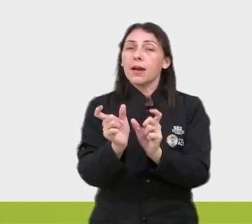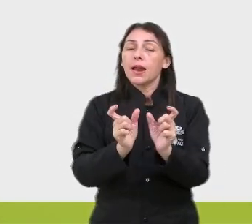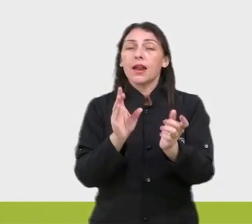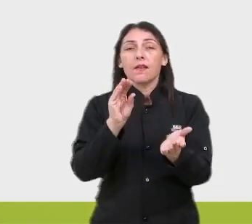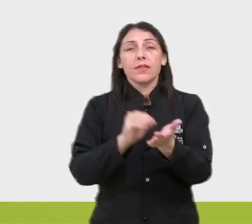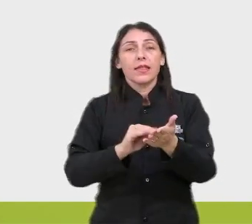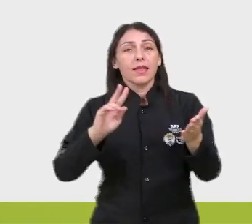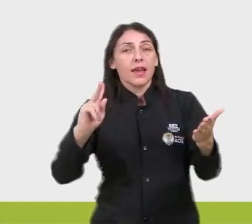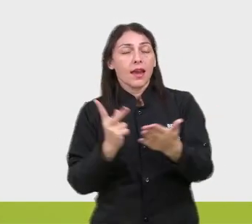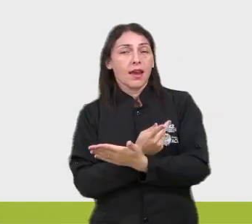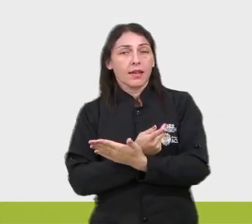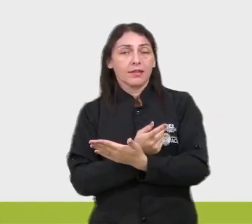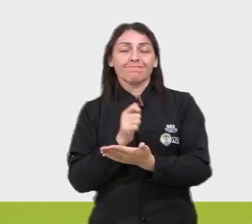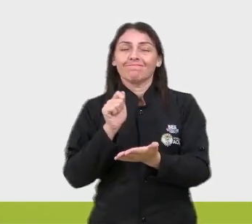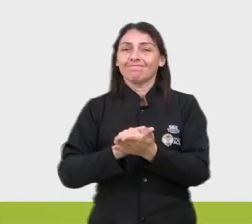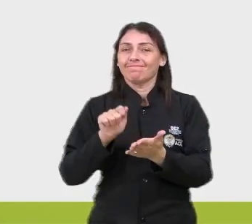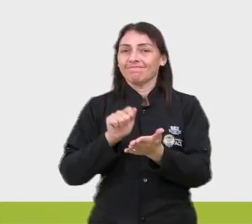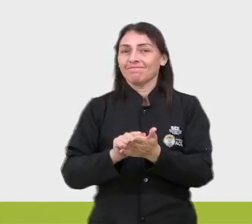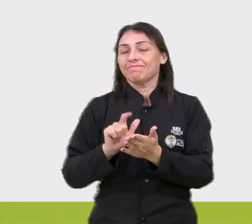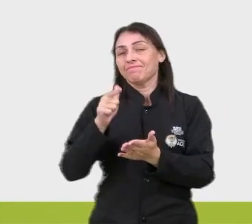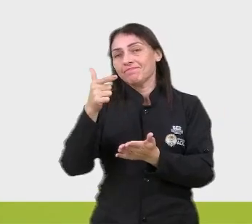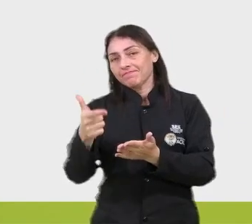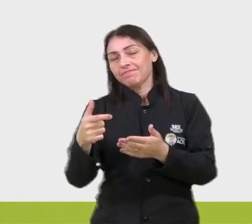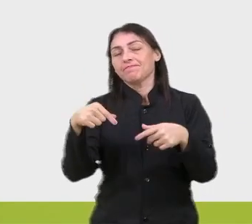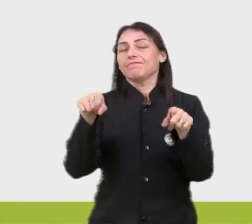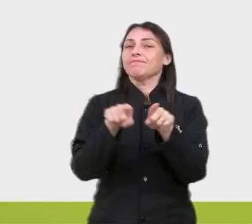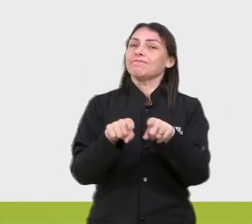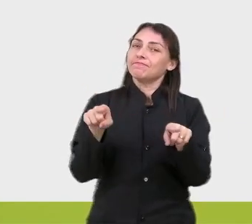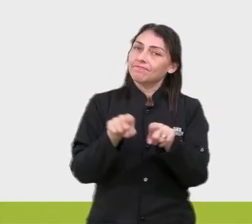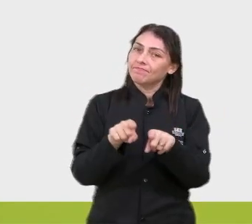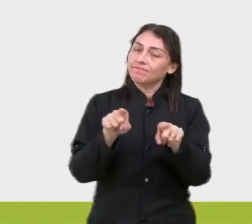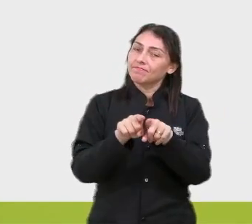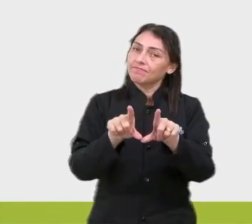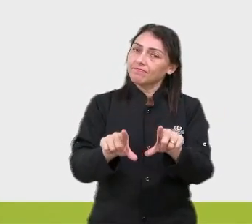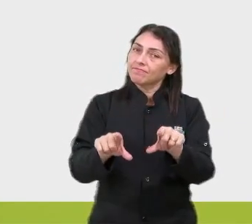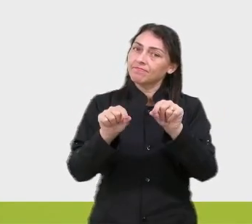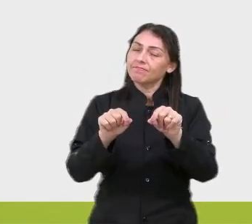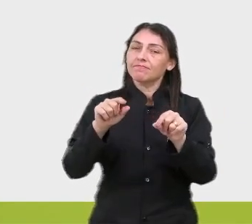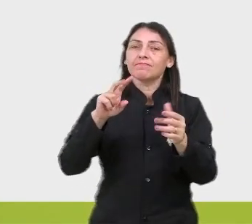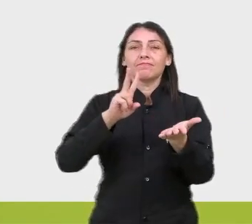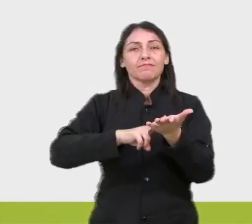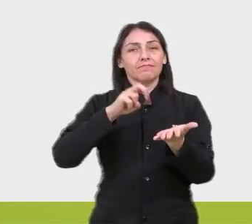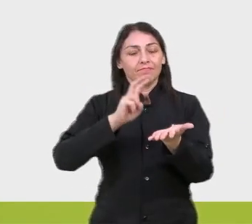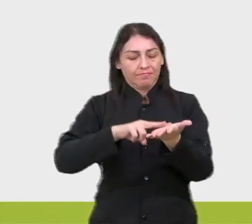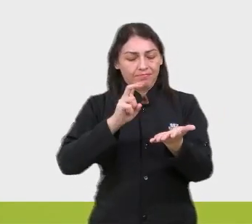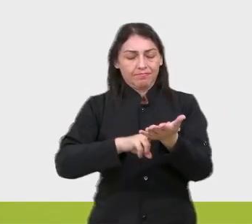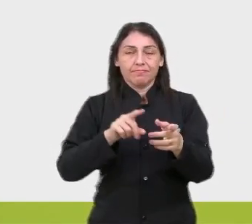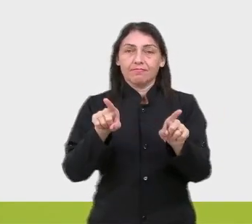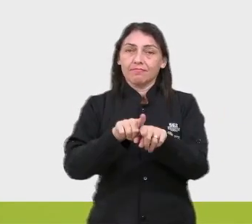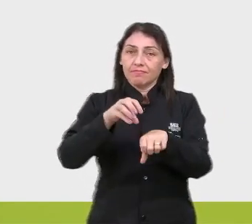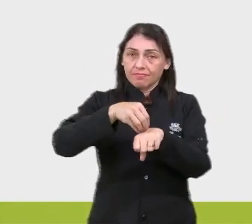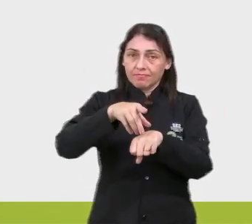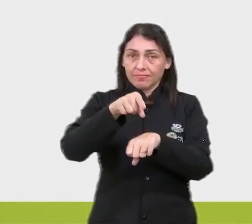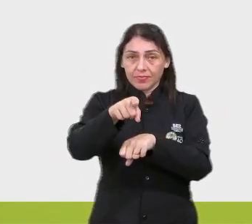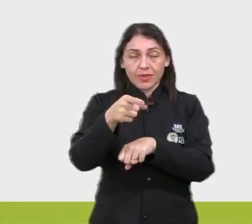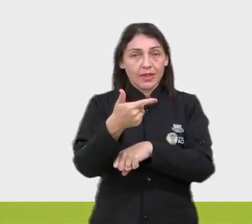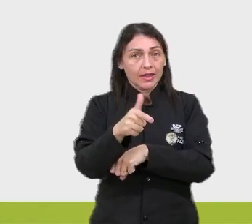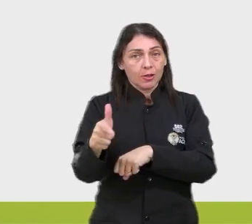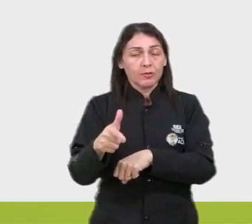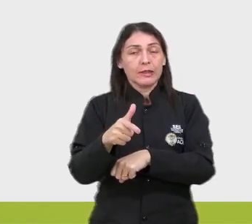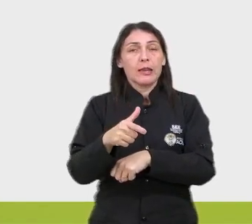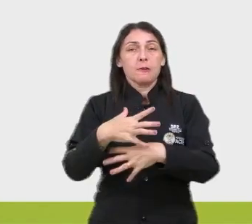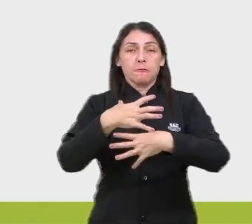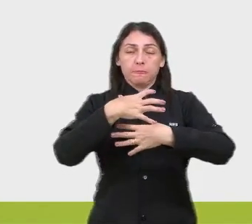na verdade, quer escrever outra. E isso trata-se de escolha vocabular. E aí vai uma dica, se você não tem